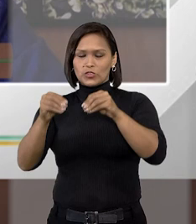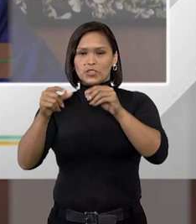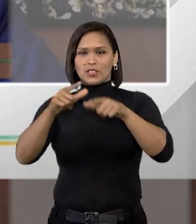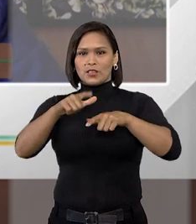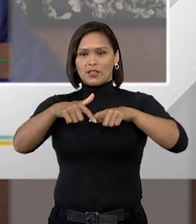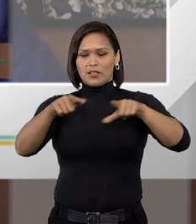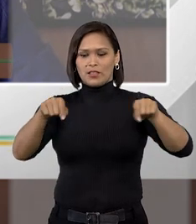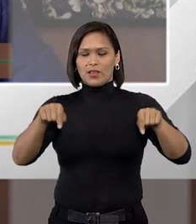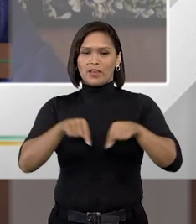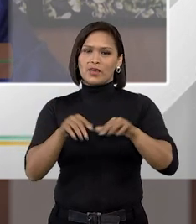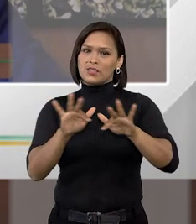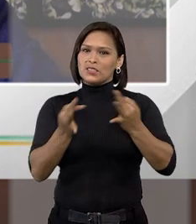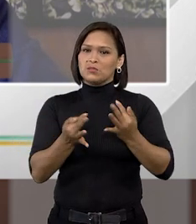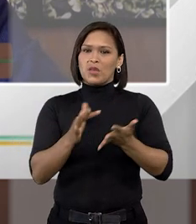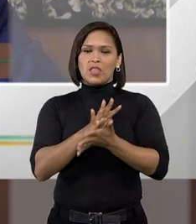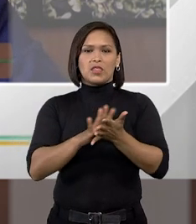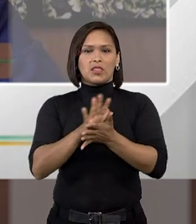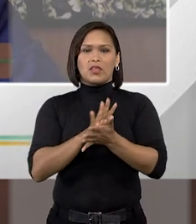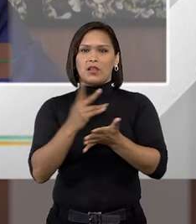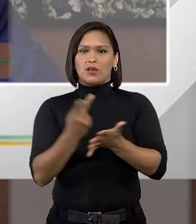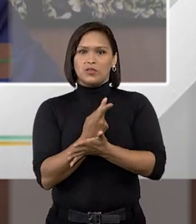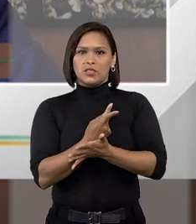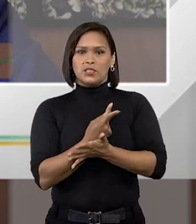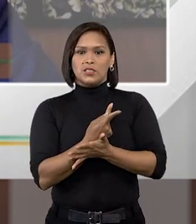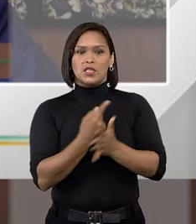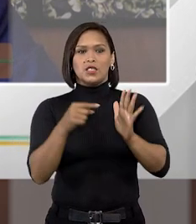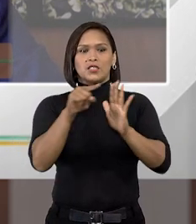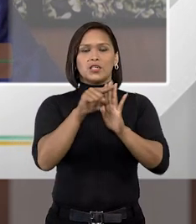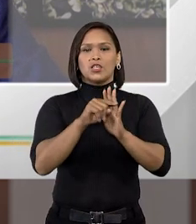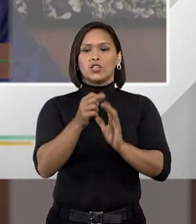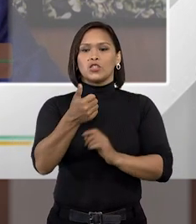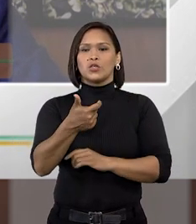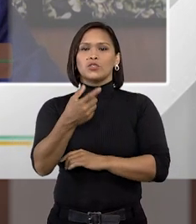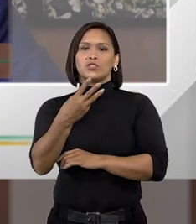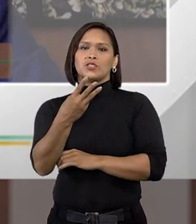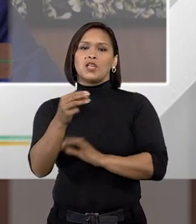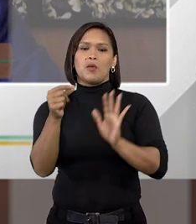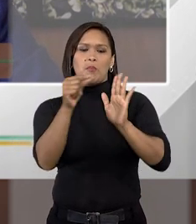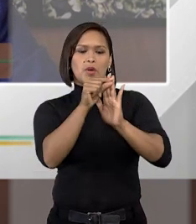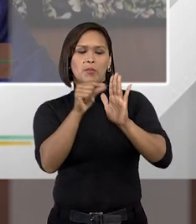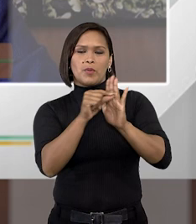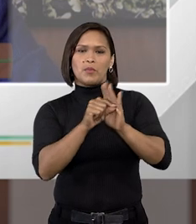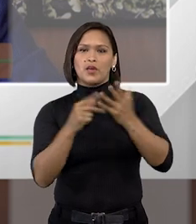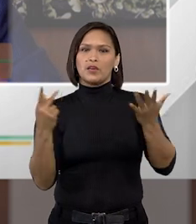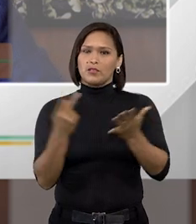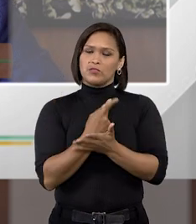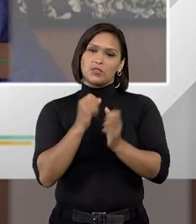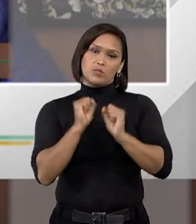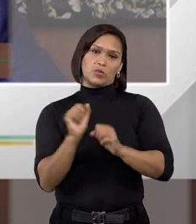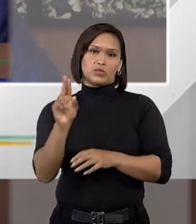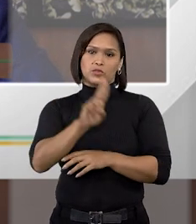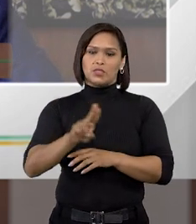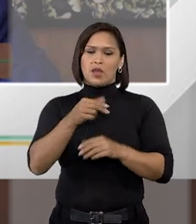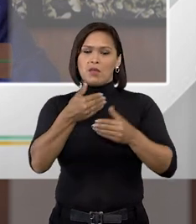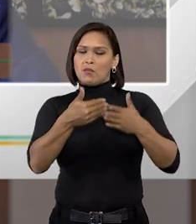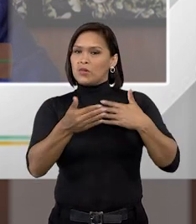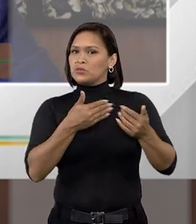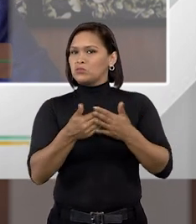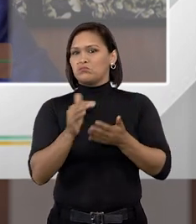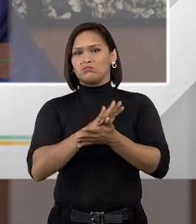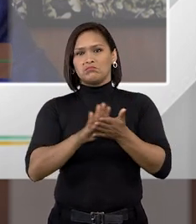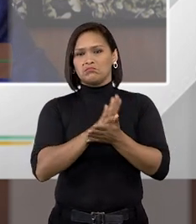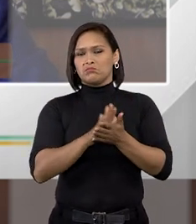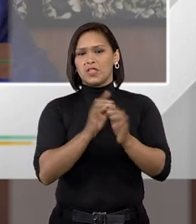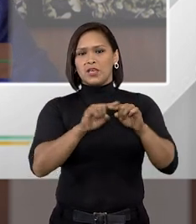caixa, simplesmente não funciona. Tem dois ou três botões ali que vão funcionar, mas o resto não funciona. Então,